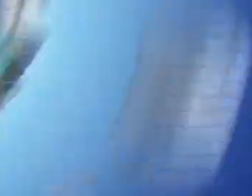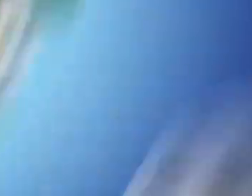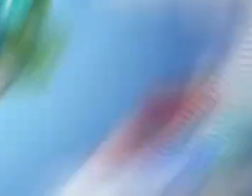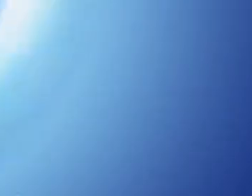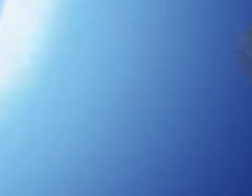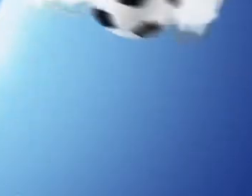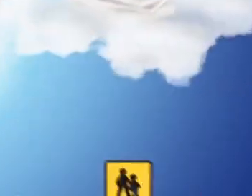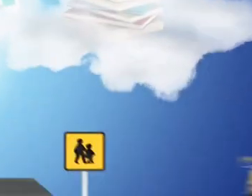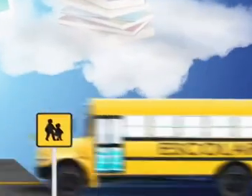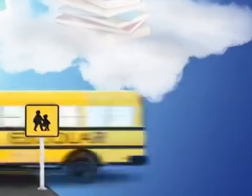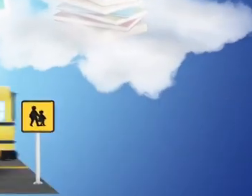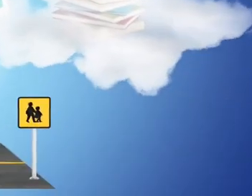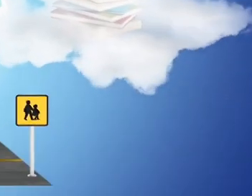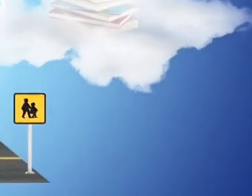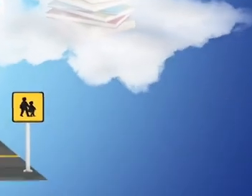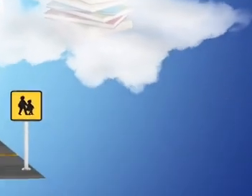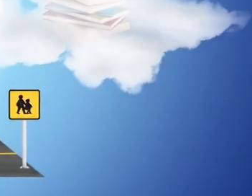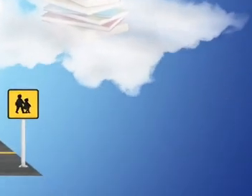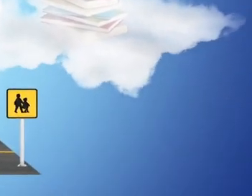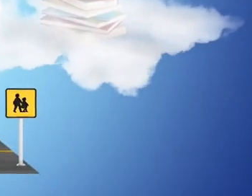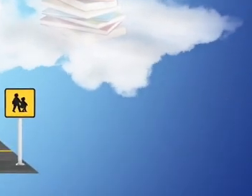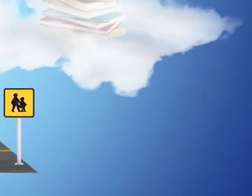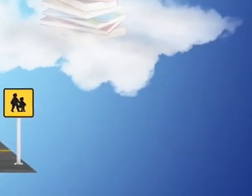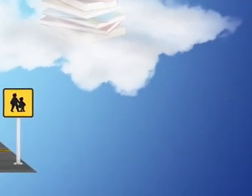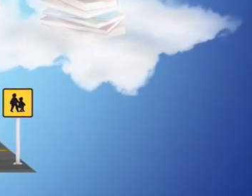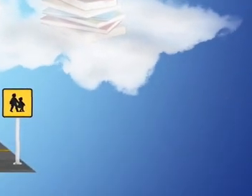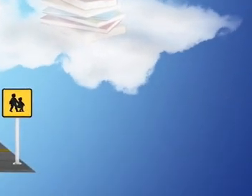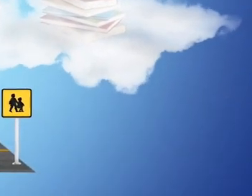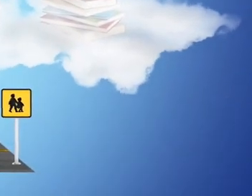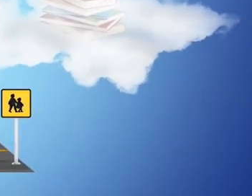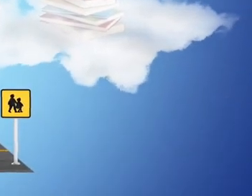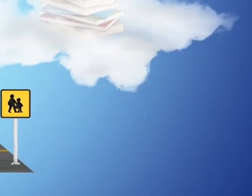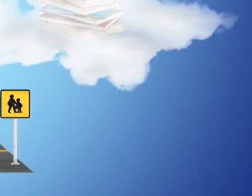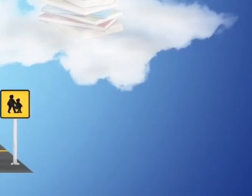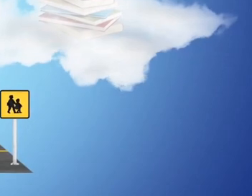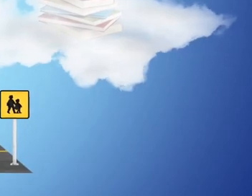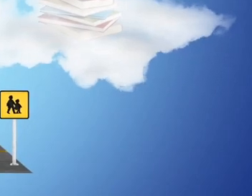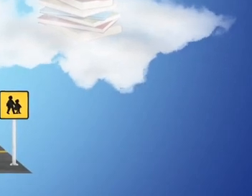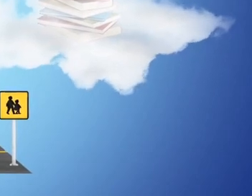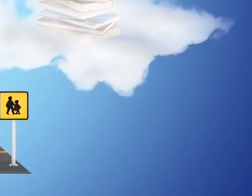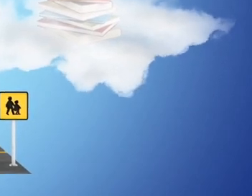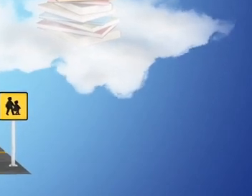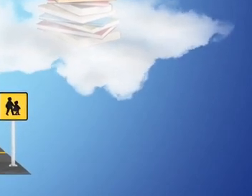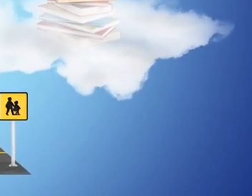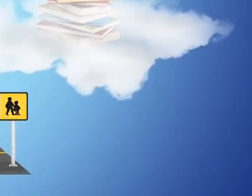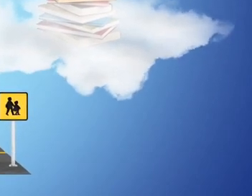Legenda Fábio Jr Laboratório Fantasma